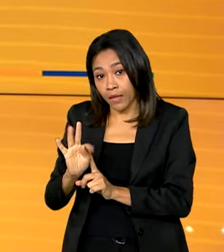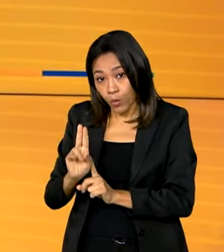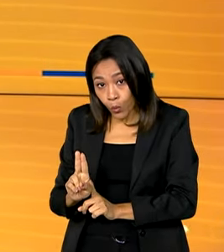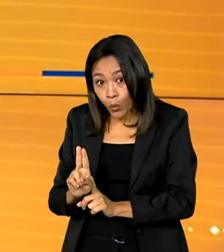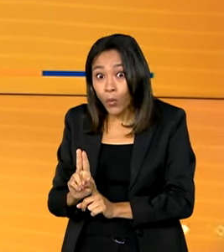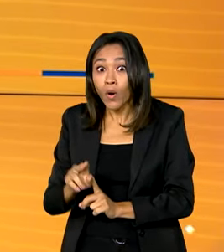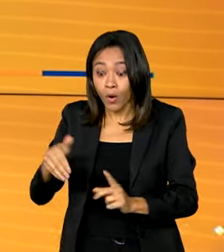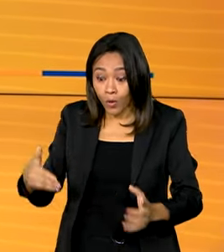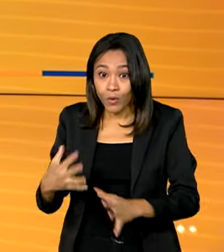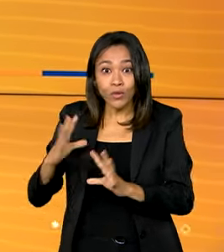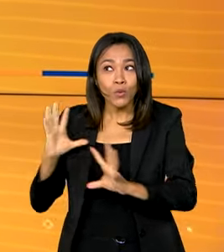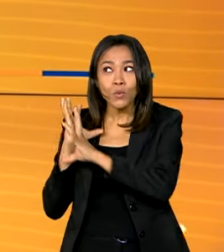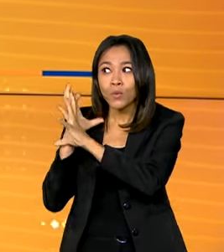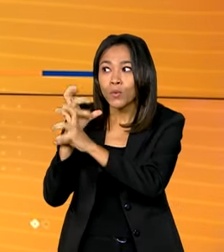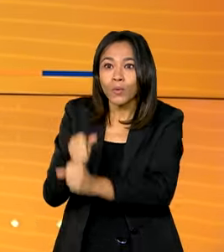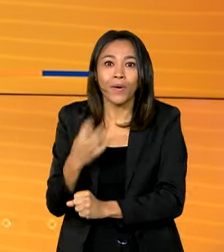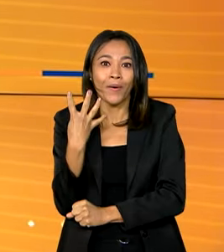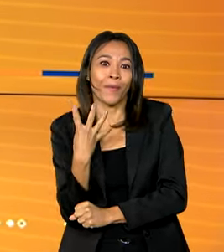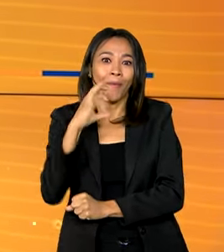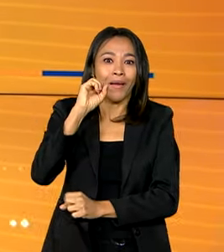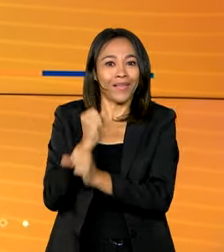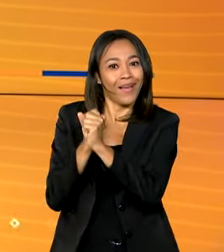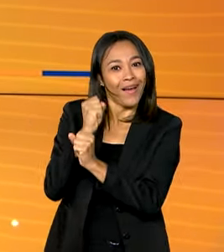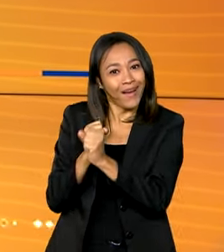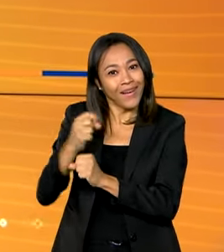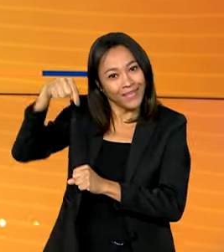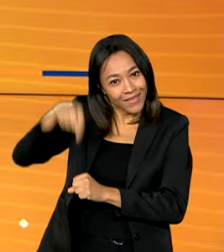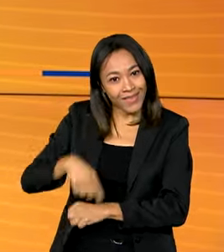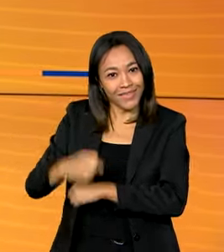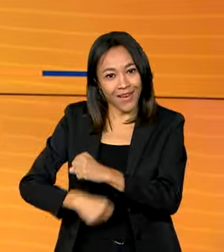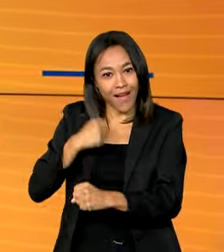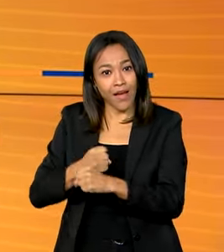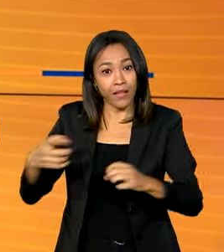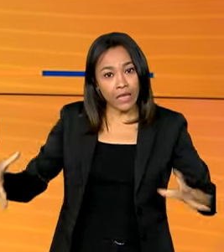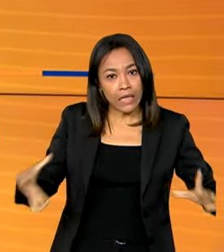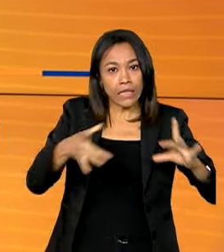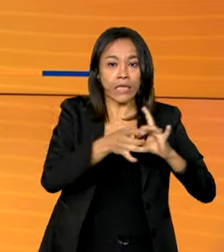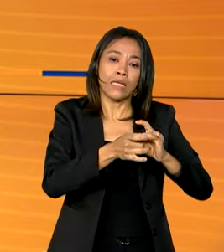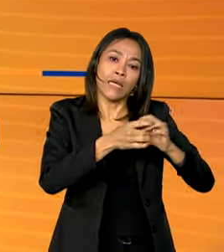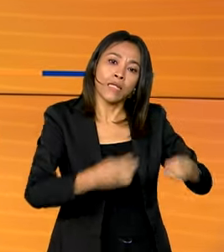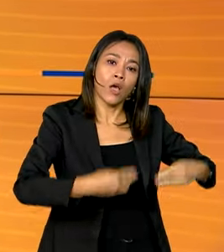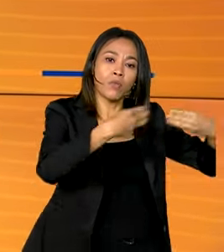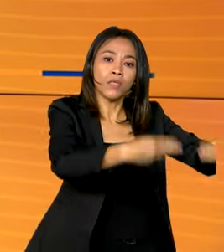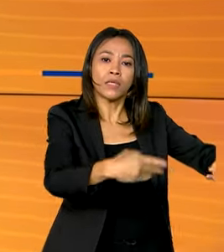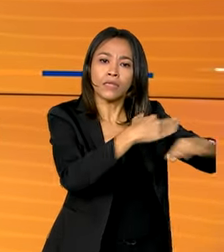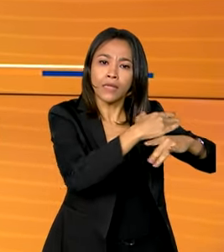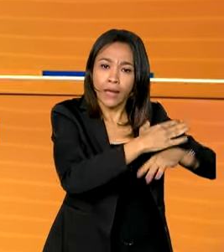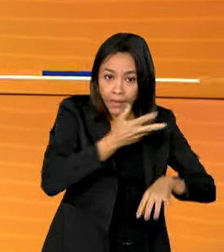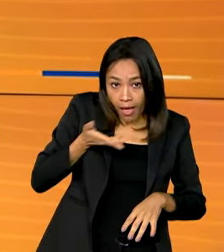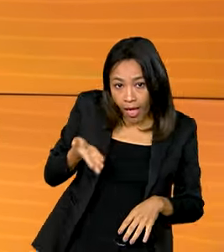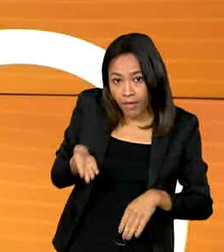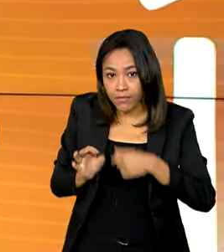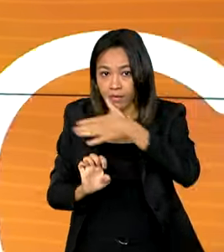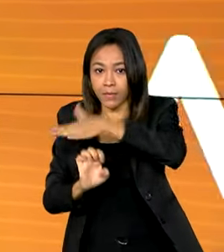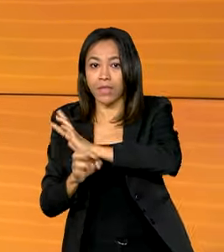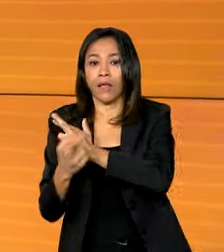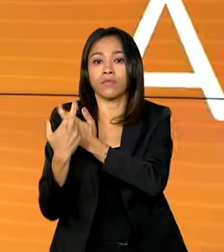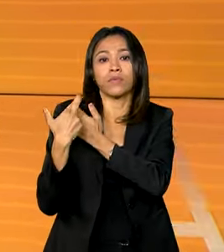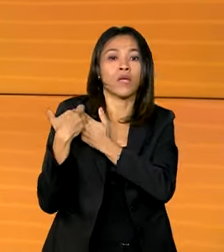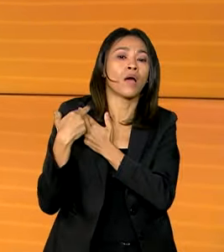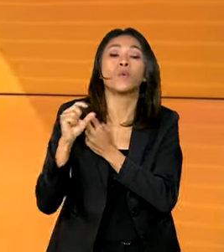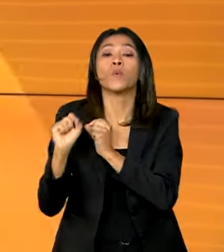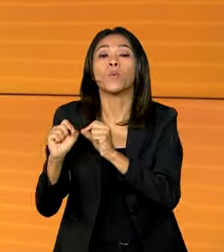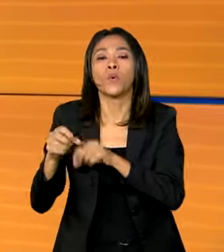completando 40 anos em 2024. Vinculada ao Ministério das Cidades, essa empresa é responsável hoje pelo